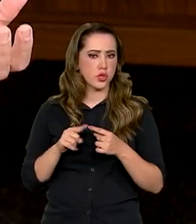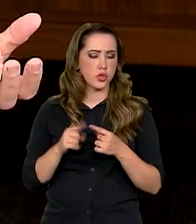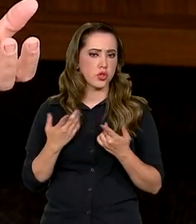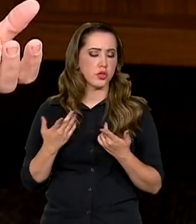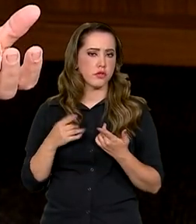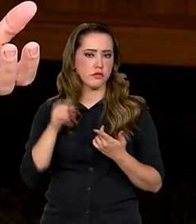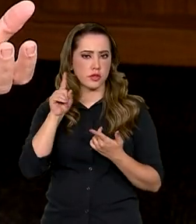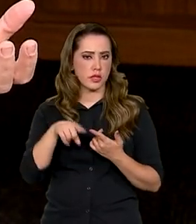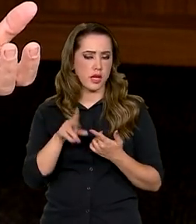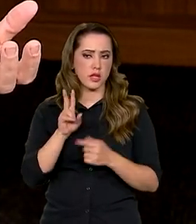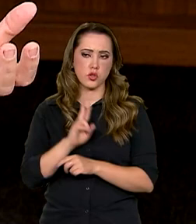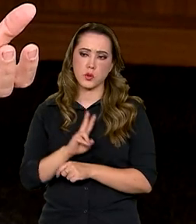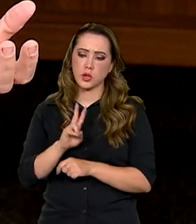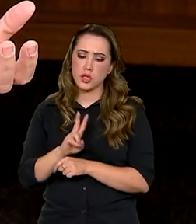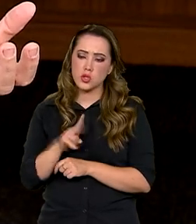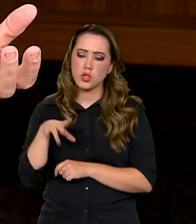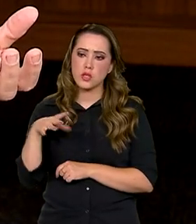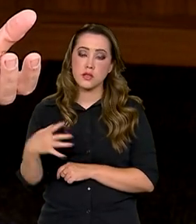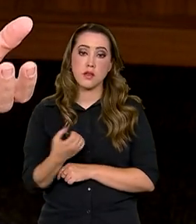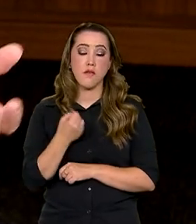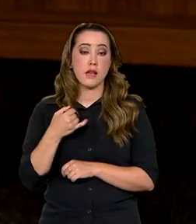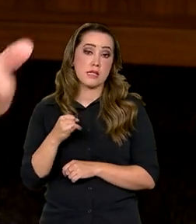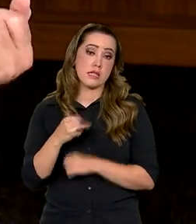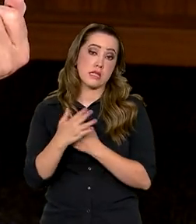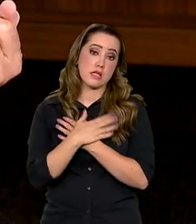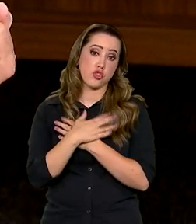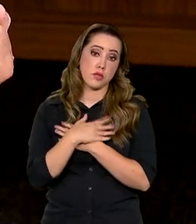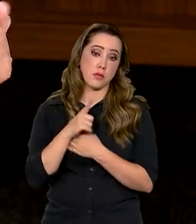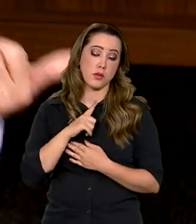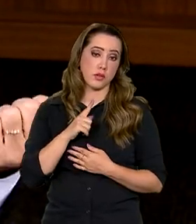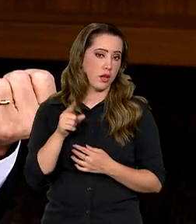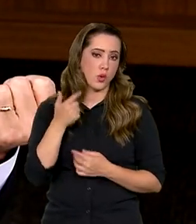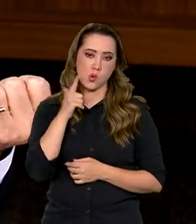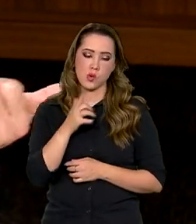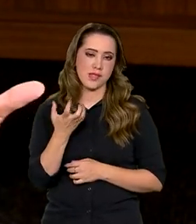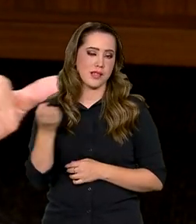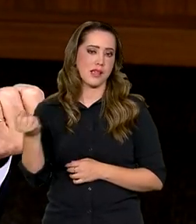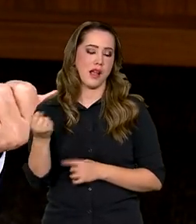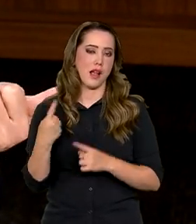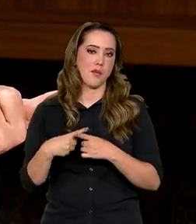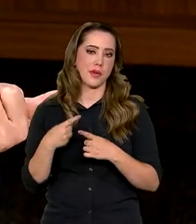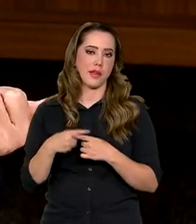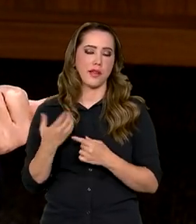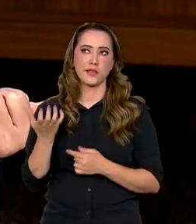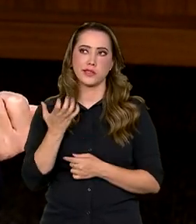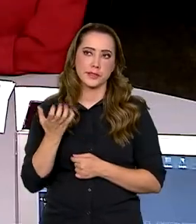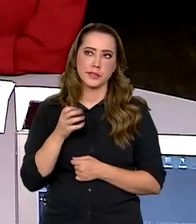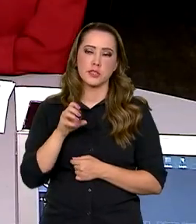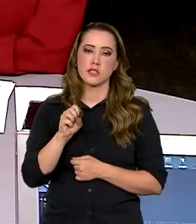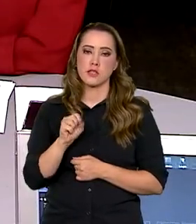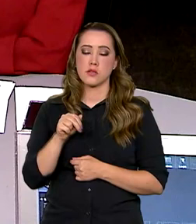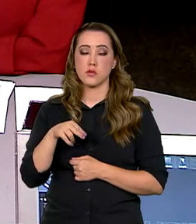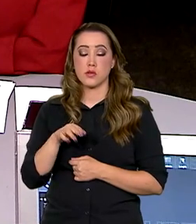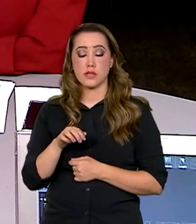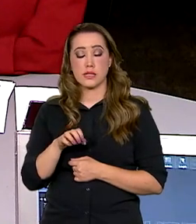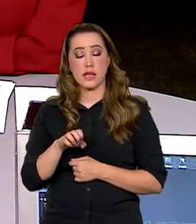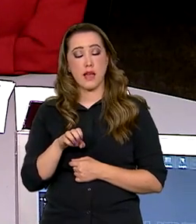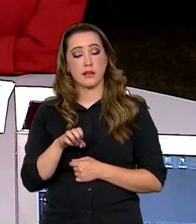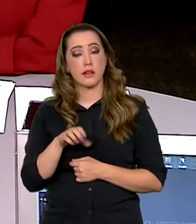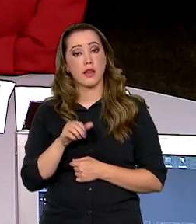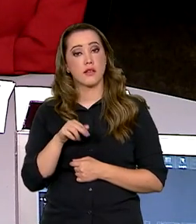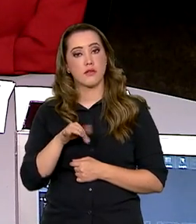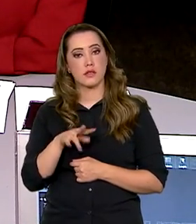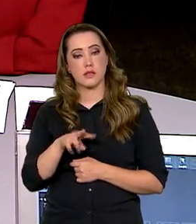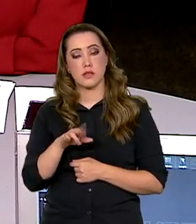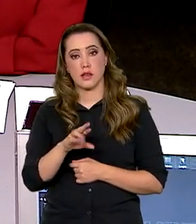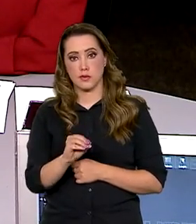uma proteção de socorrê-lo no infortuno de desemprego, ele não pode acessar por conta que ele aderiu ao saque aniversário. Outro assunto foi